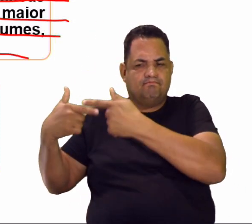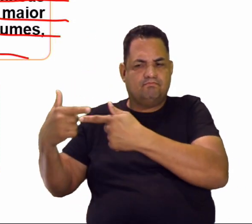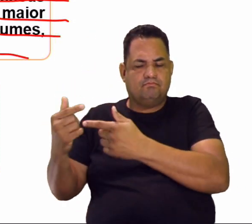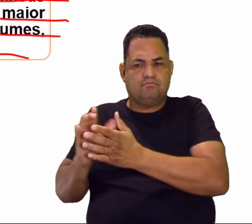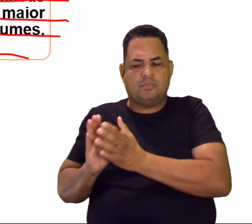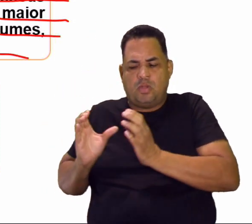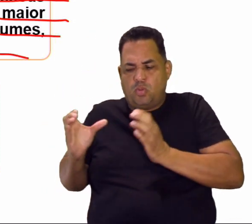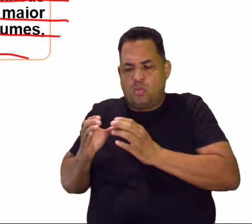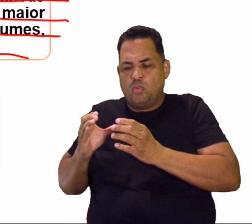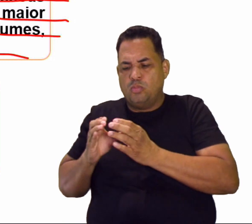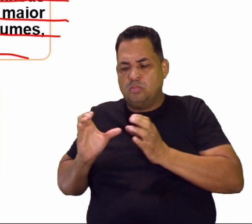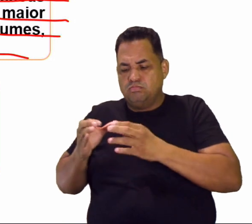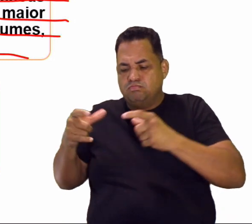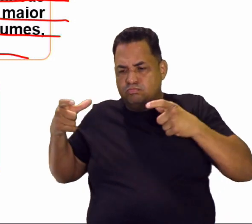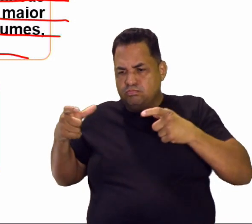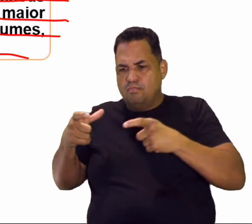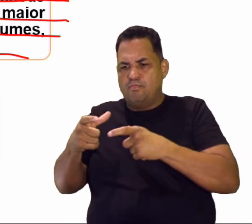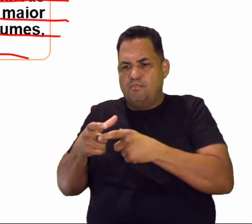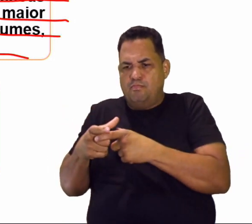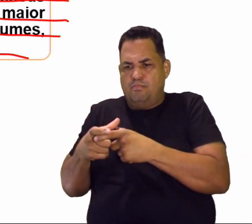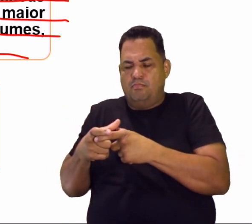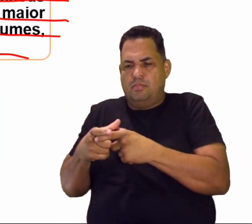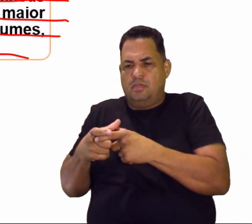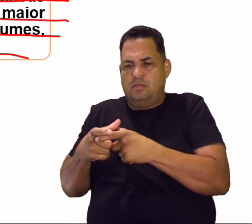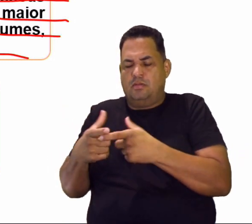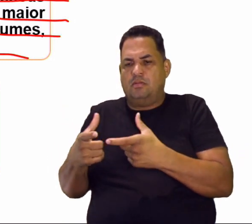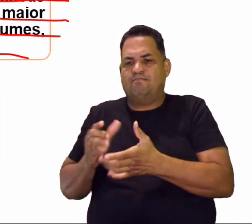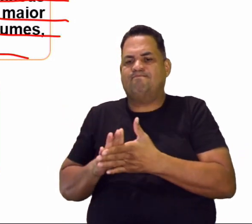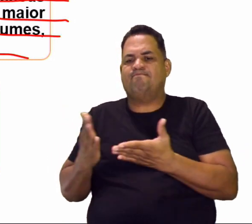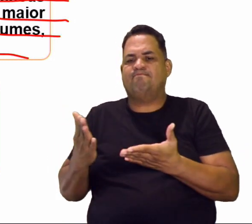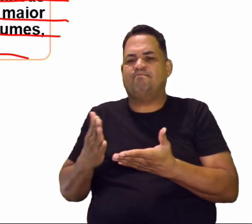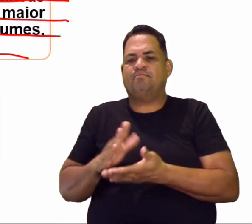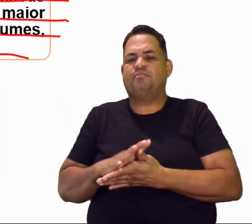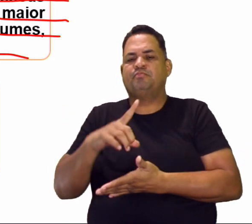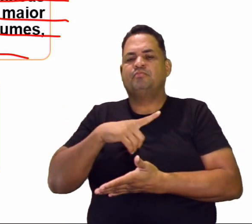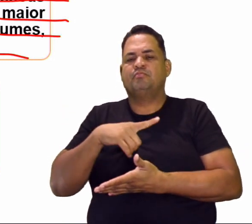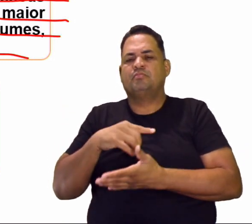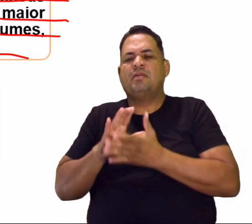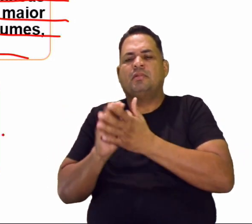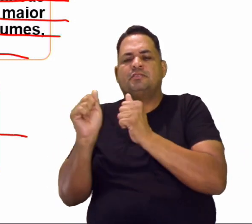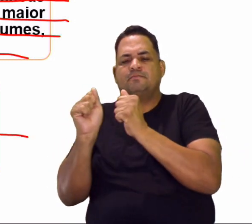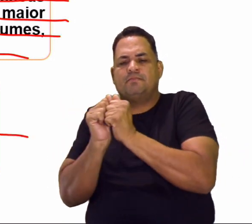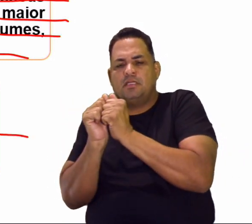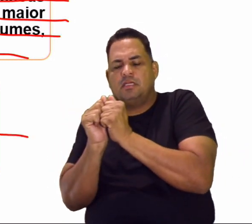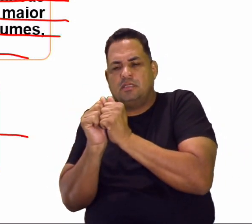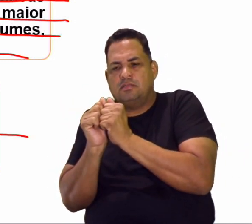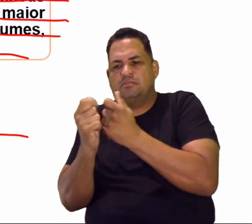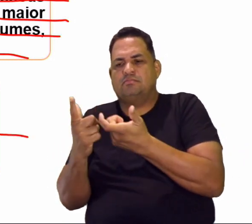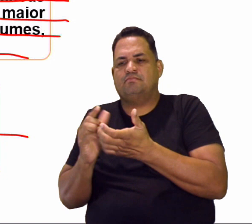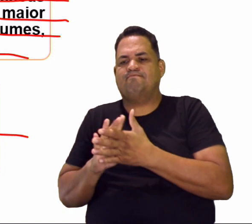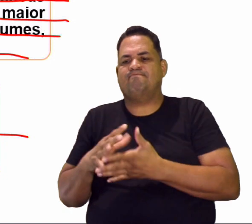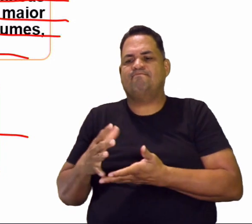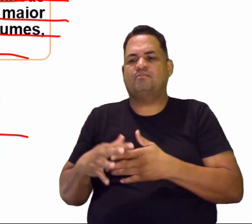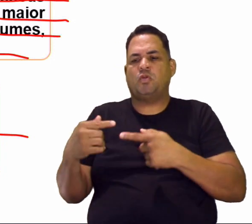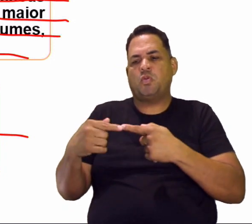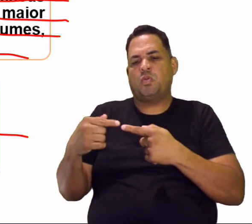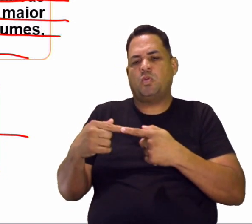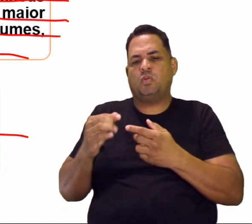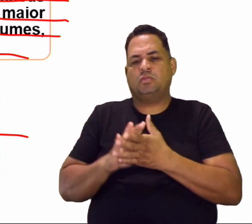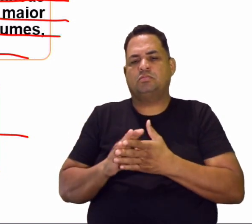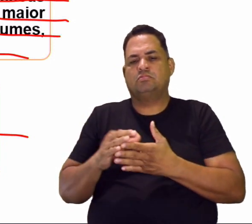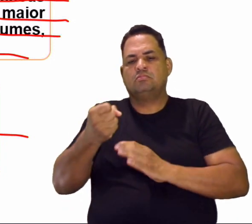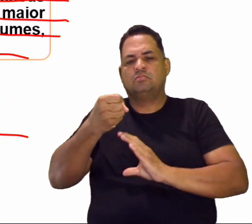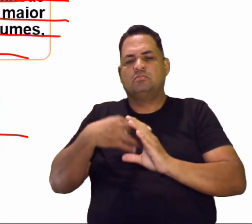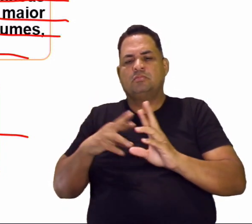é um grupo menor, as pessoas aí, elas têm mais proximidade, né? Caracteriza-se por